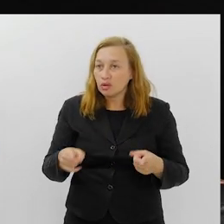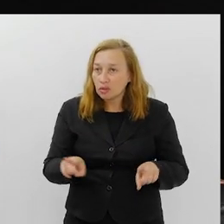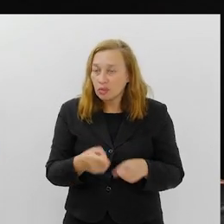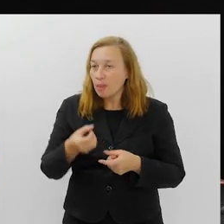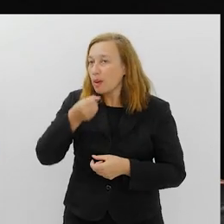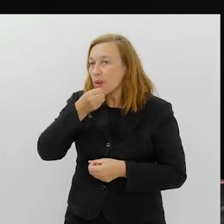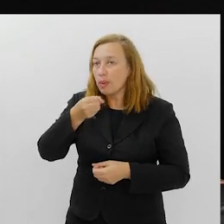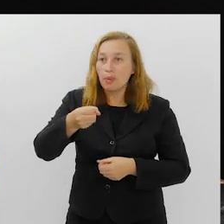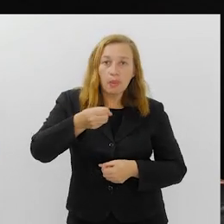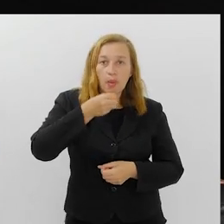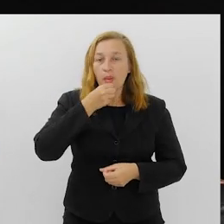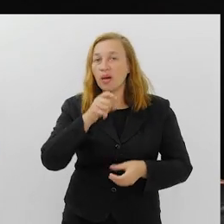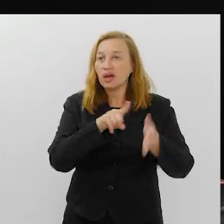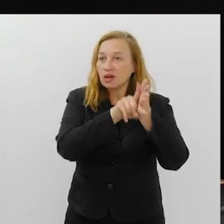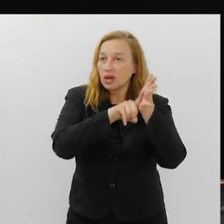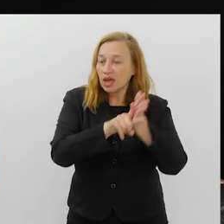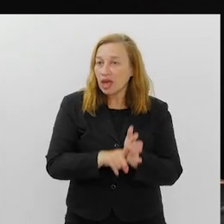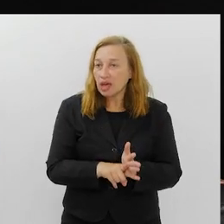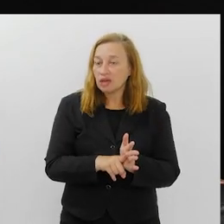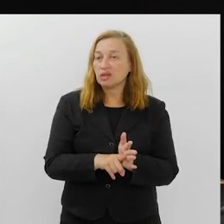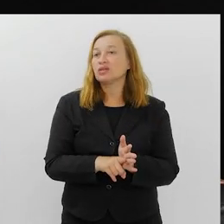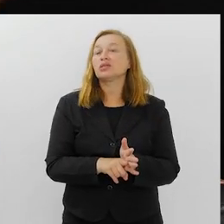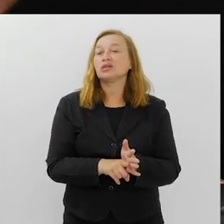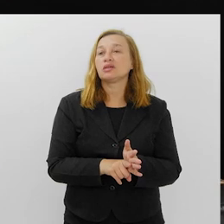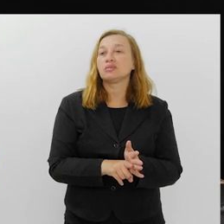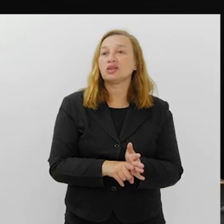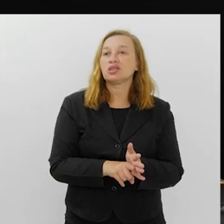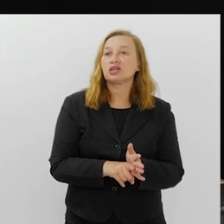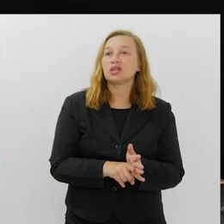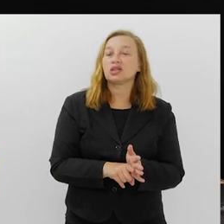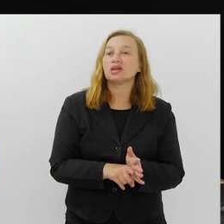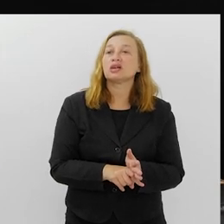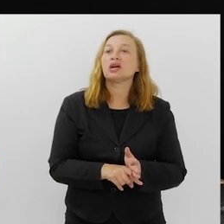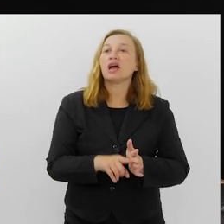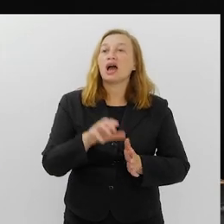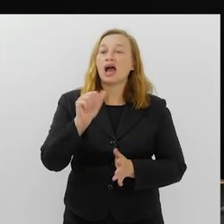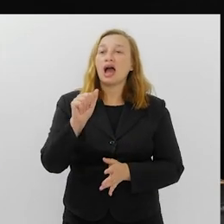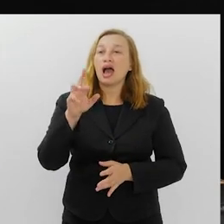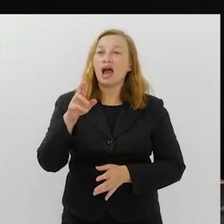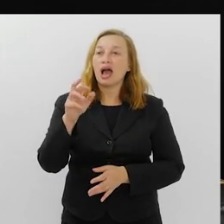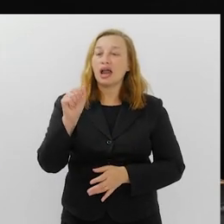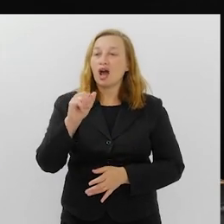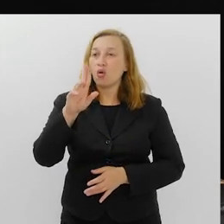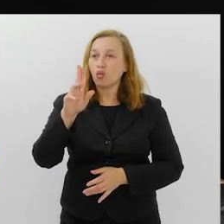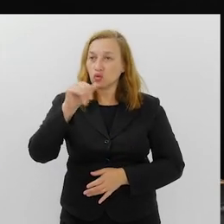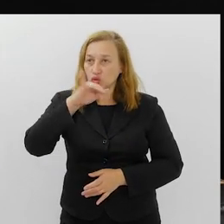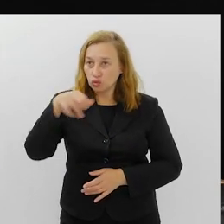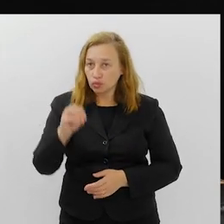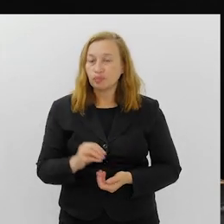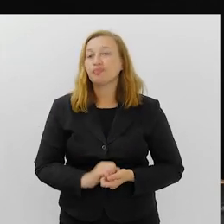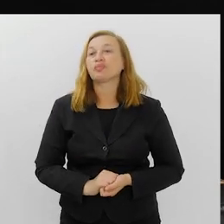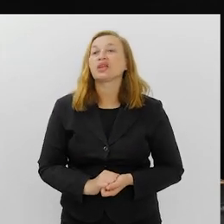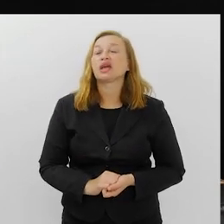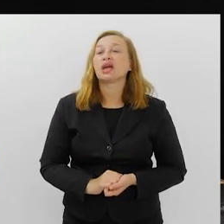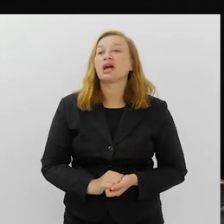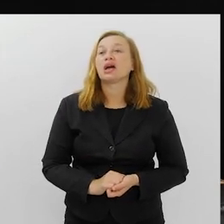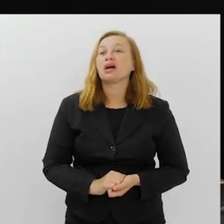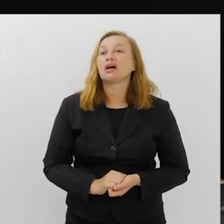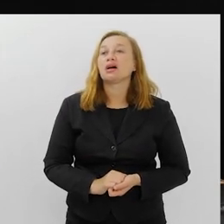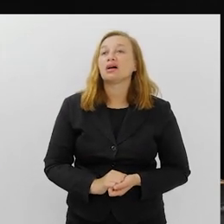pesquisa do Diego Araújo, que hoje é o meu enredista, porque eu fiquei 19 anos com o Gustavo Mello e agora estou com o Diego Araújo.